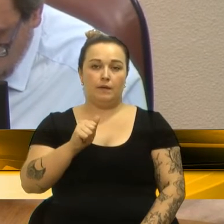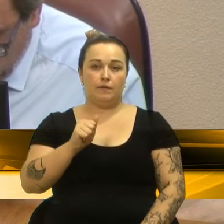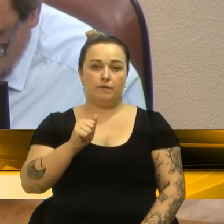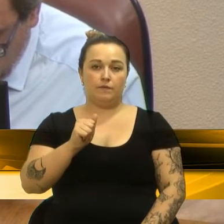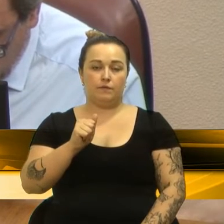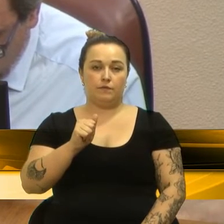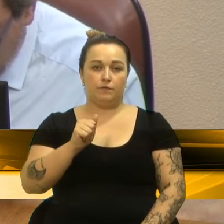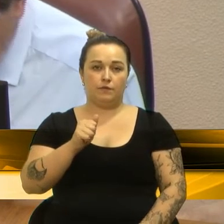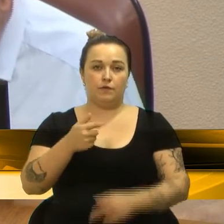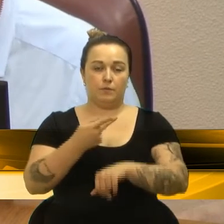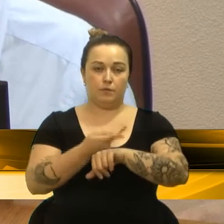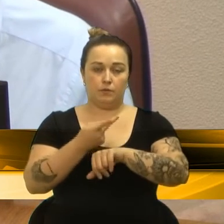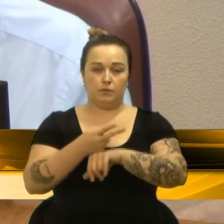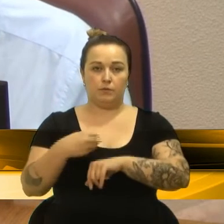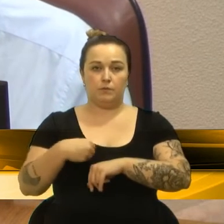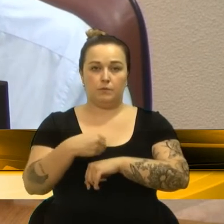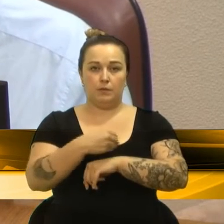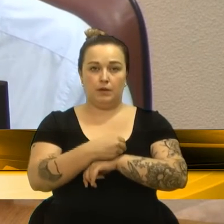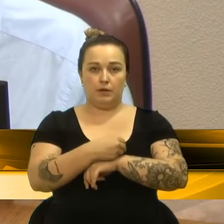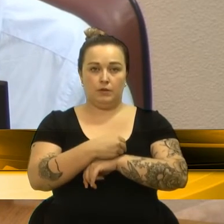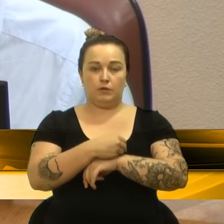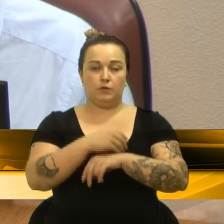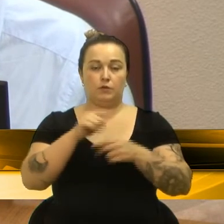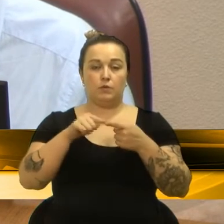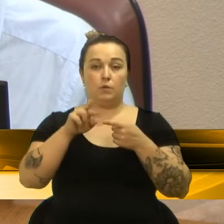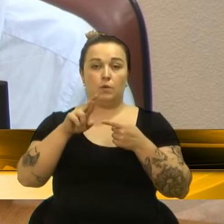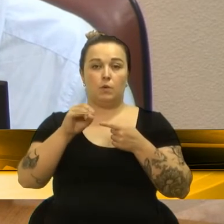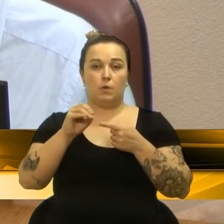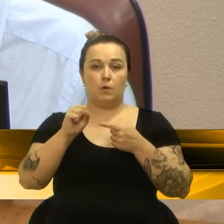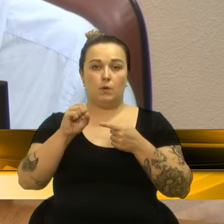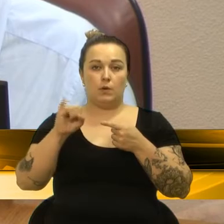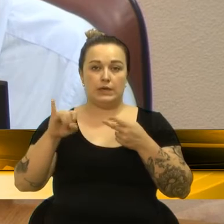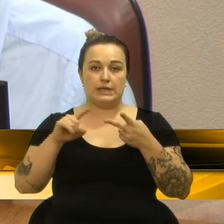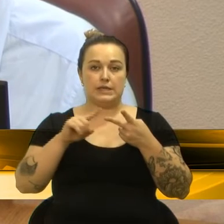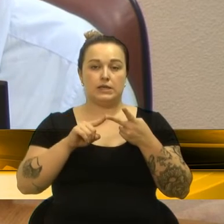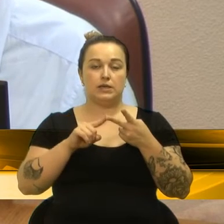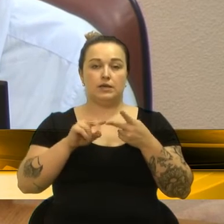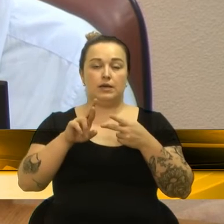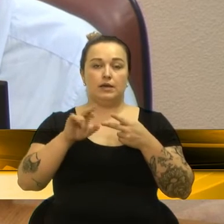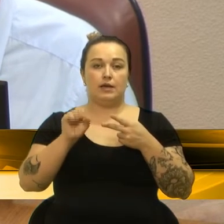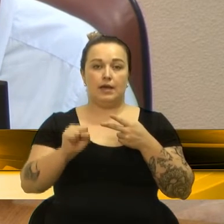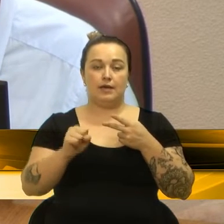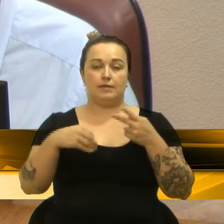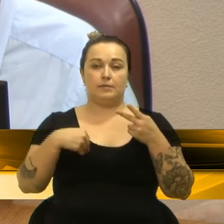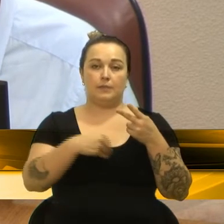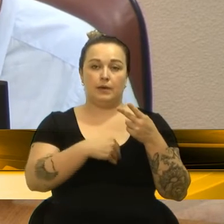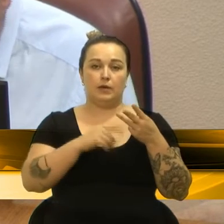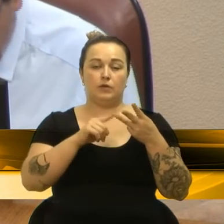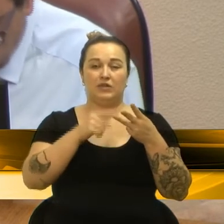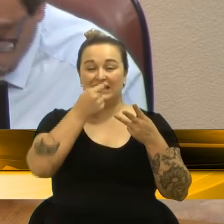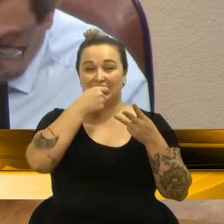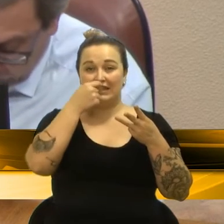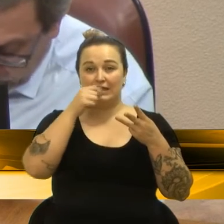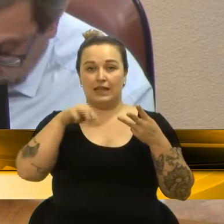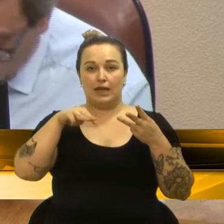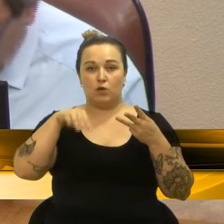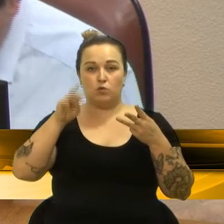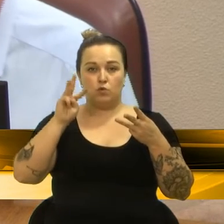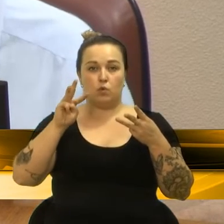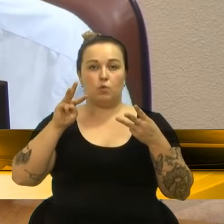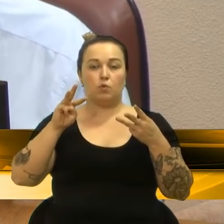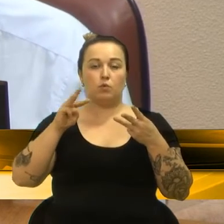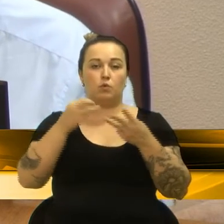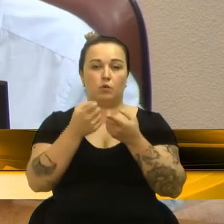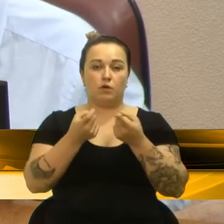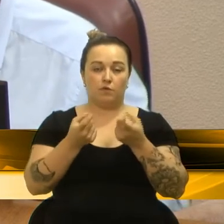Hospitalares. Rossi, Produtos Hospitalares Limitada. RS Médica Limitada. Dental Show Comércio de